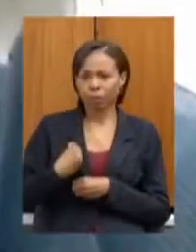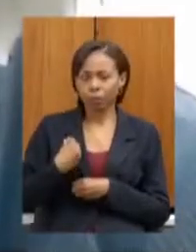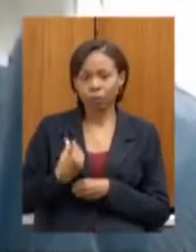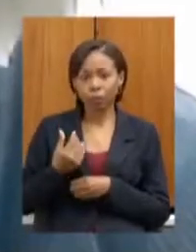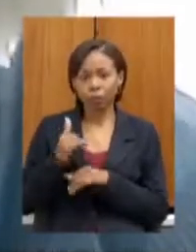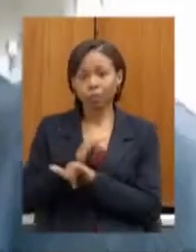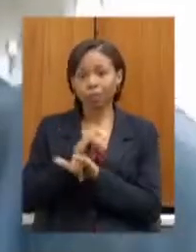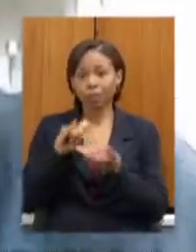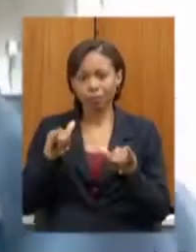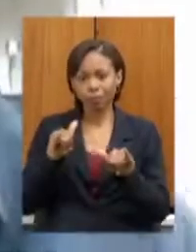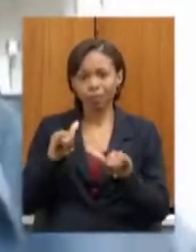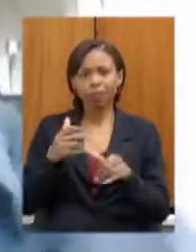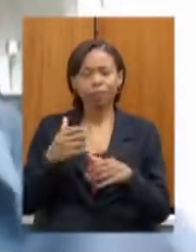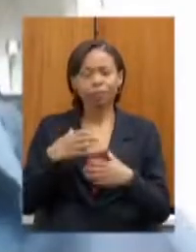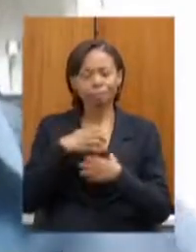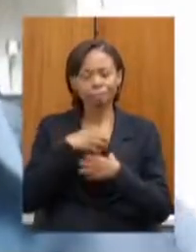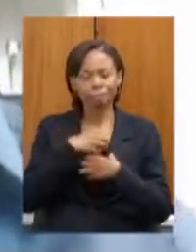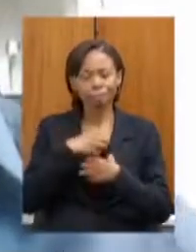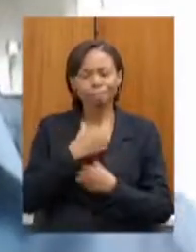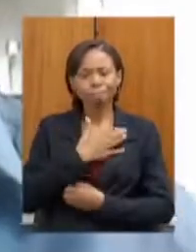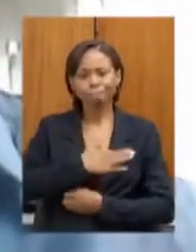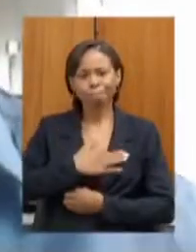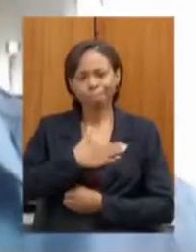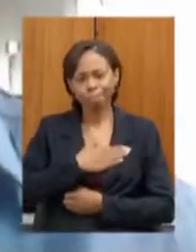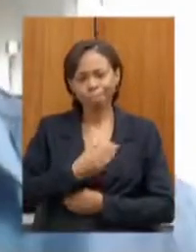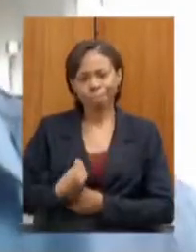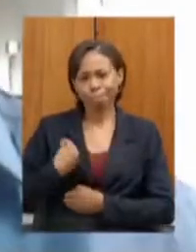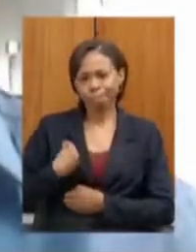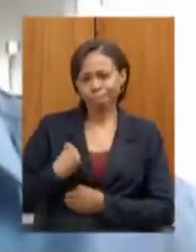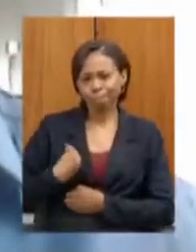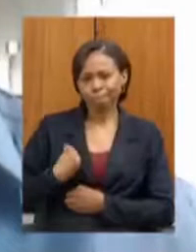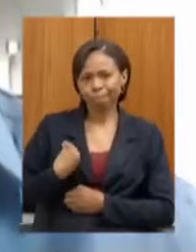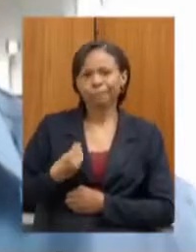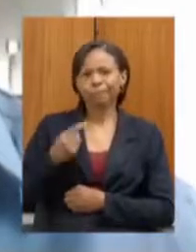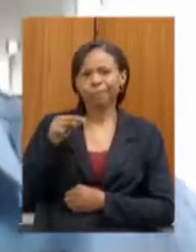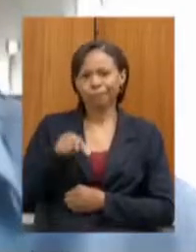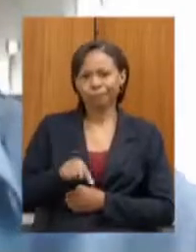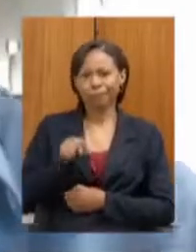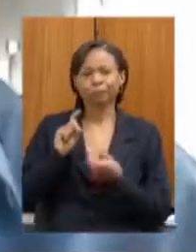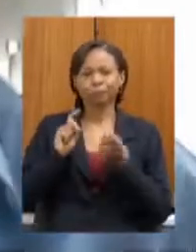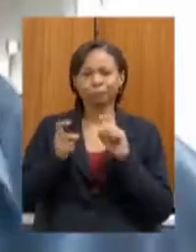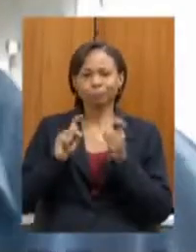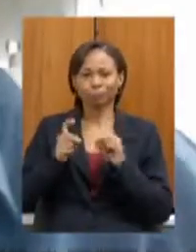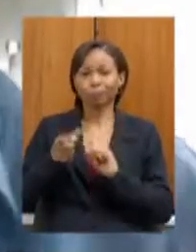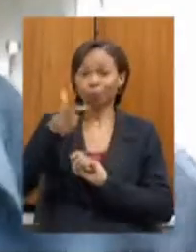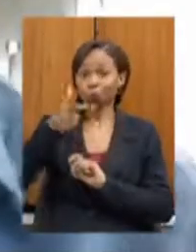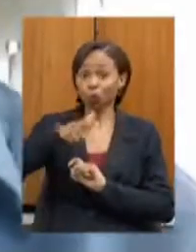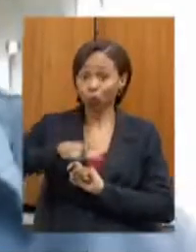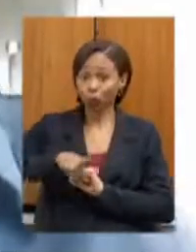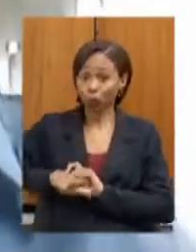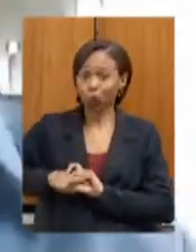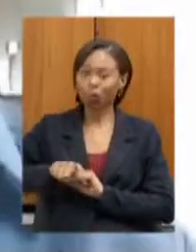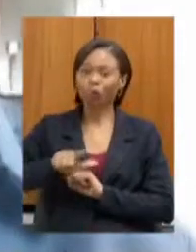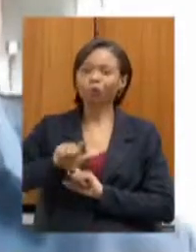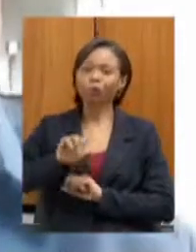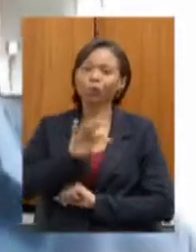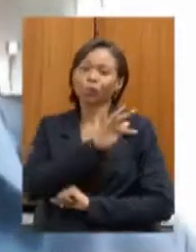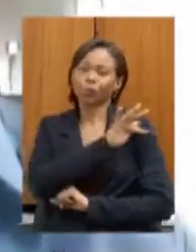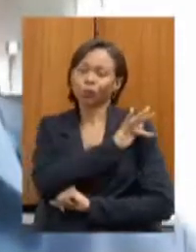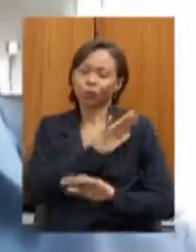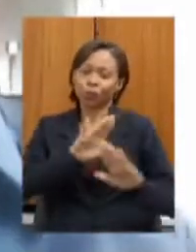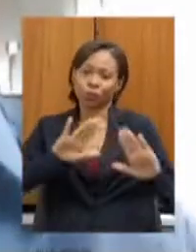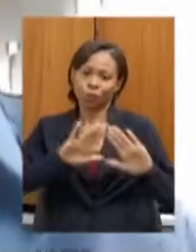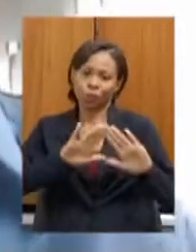nossa alegria de participar também desta reunião mais uma vez do Assembleia Fiscaliza.